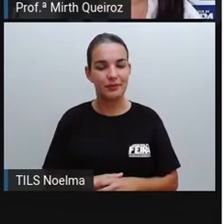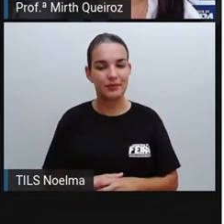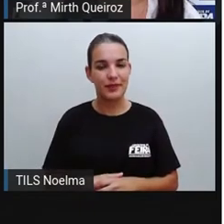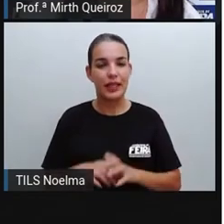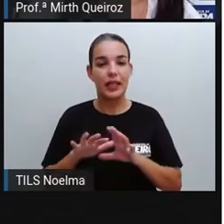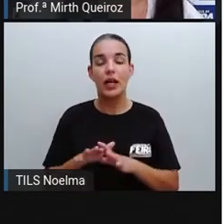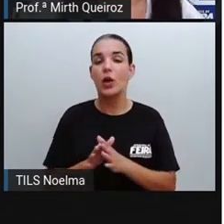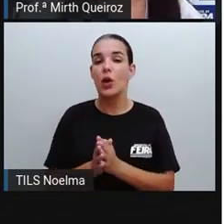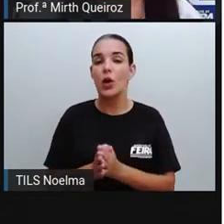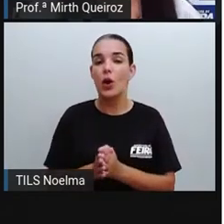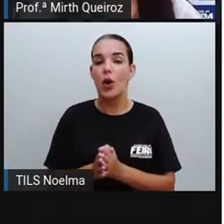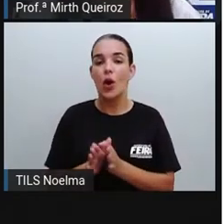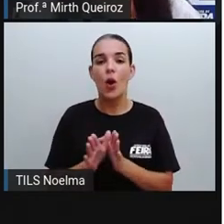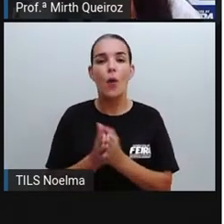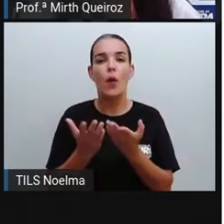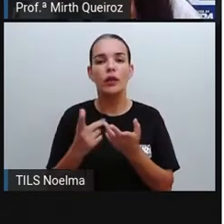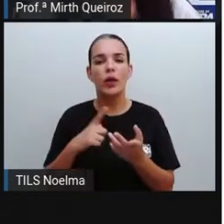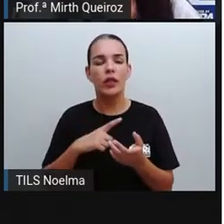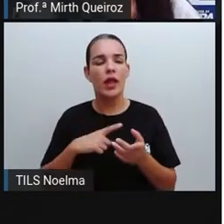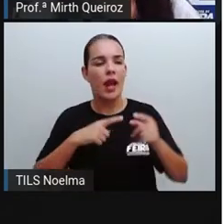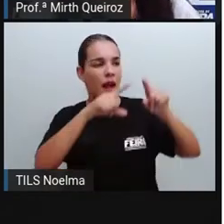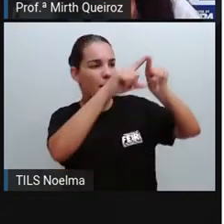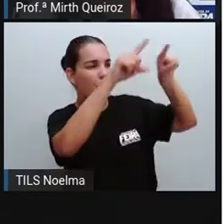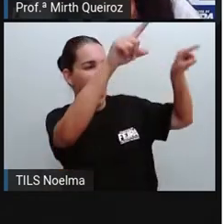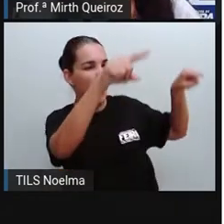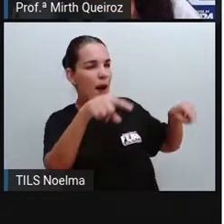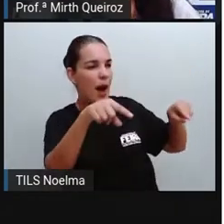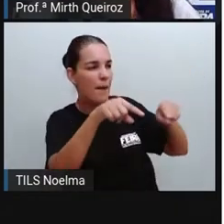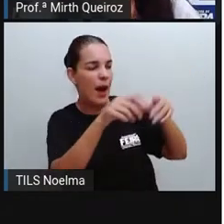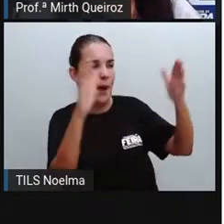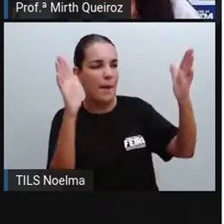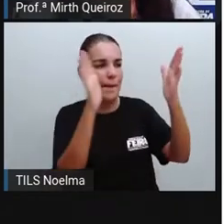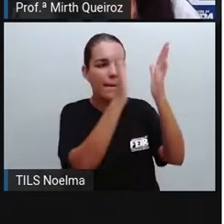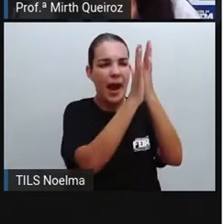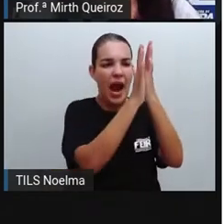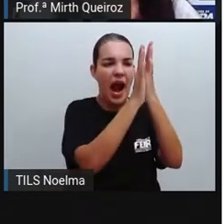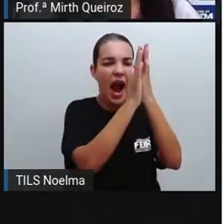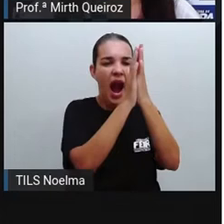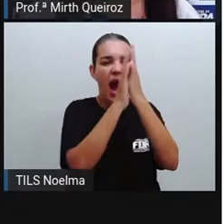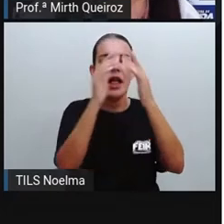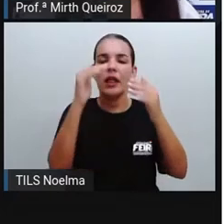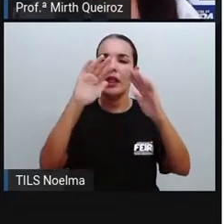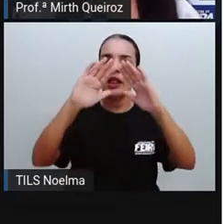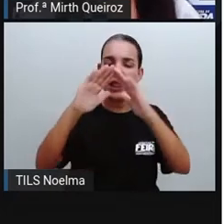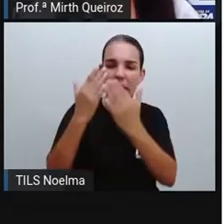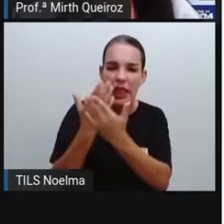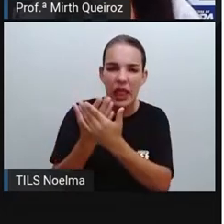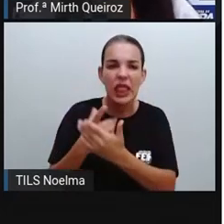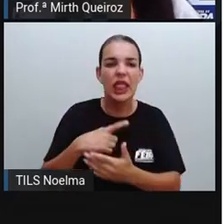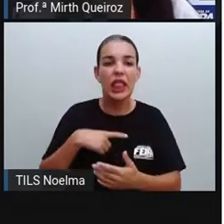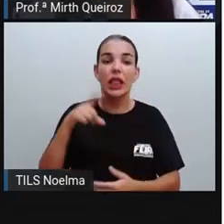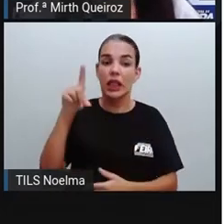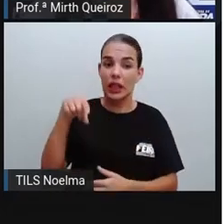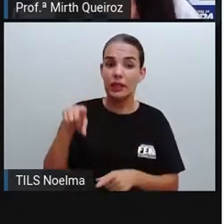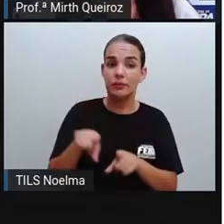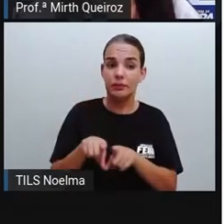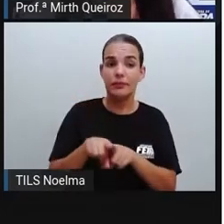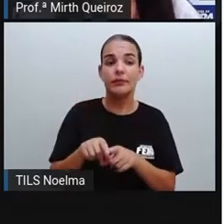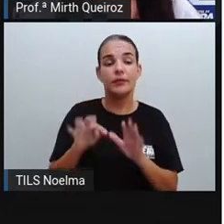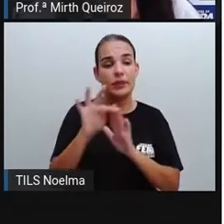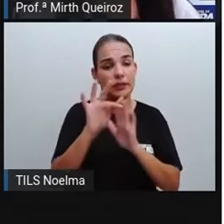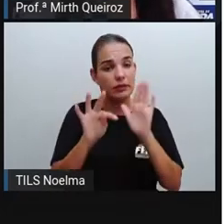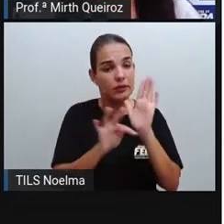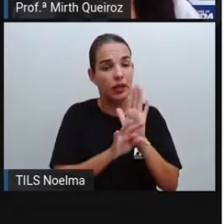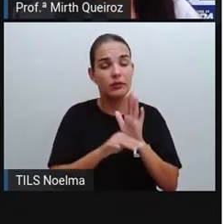Quando vocês... Os cartazes da escola, né? Aqueles cartazes que os professores colocam aí, é um tipo de gênero textual também.